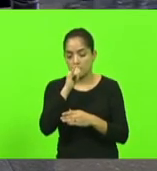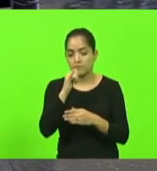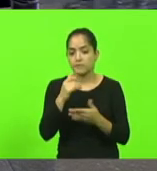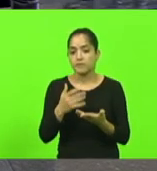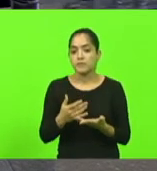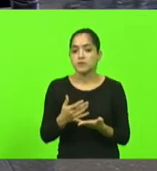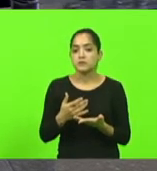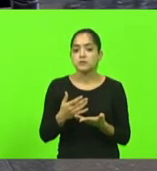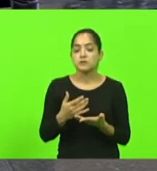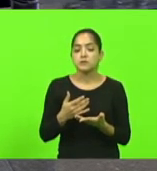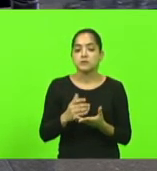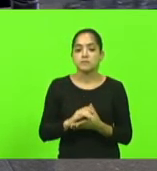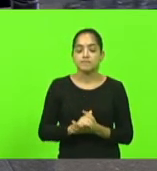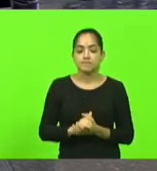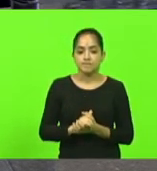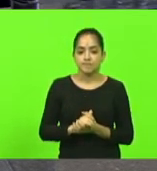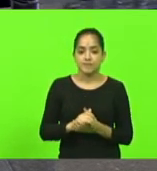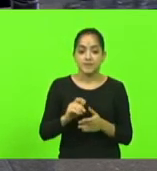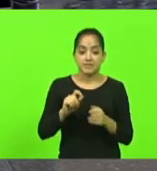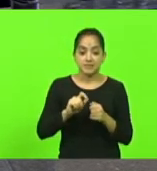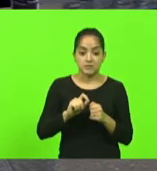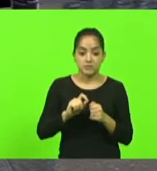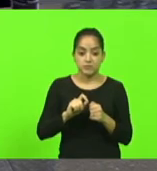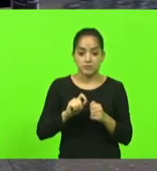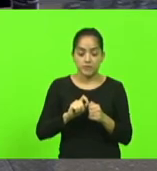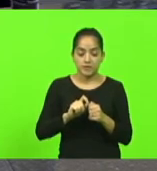são feitas